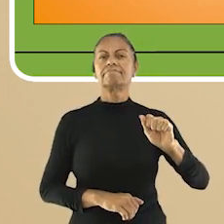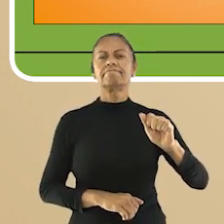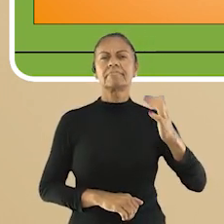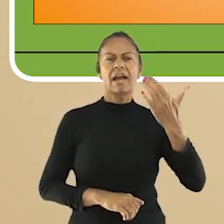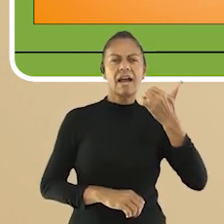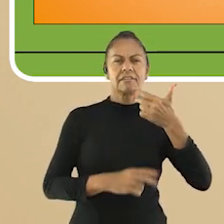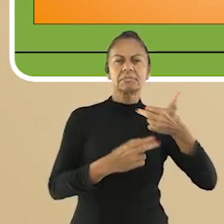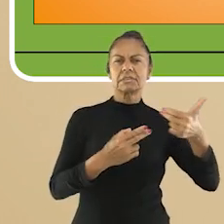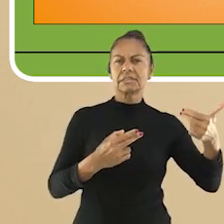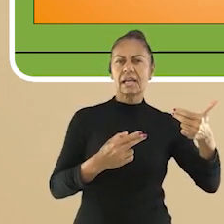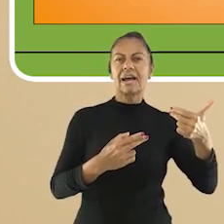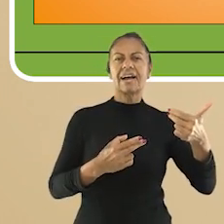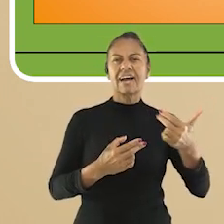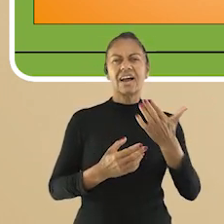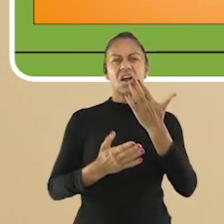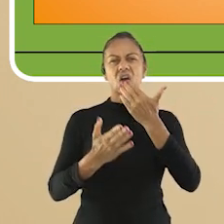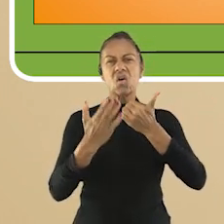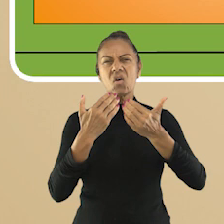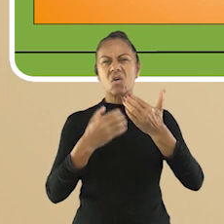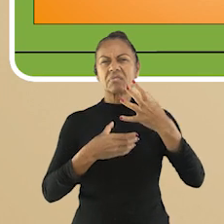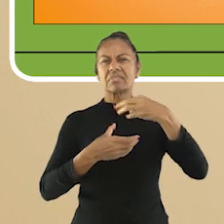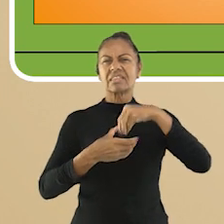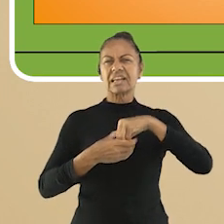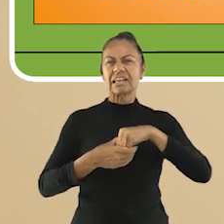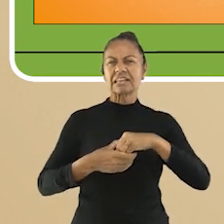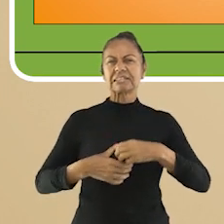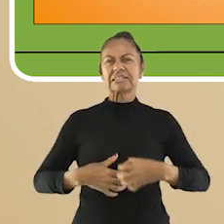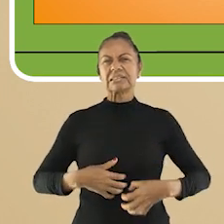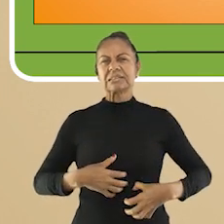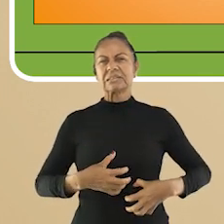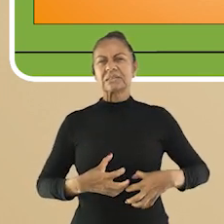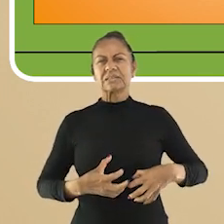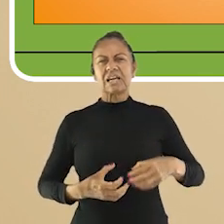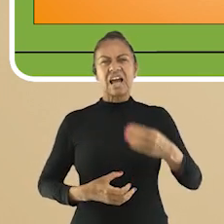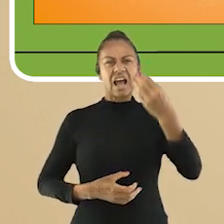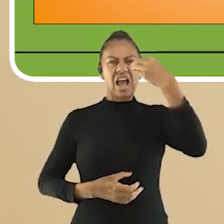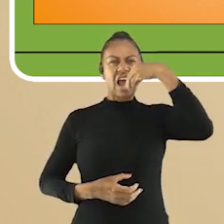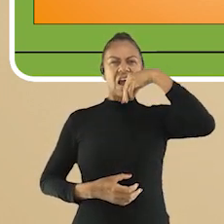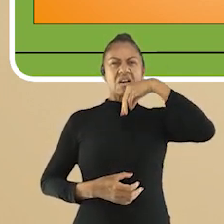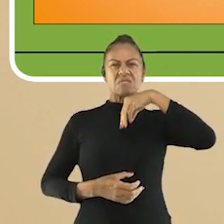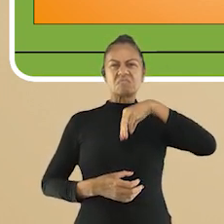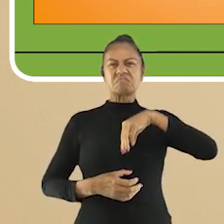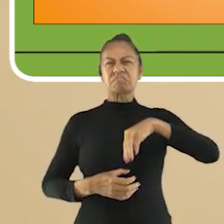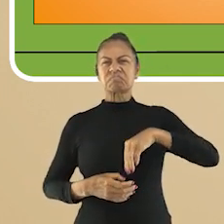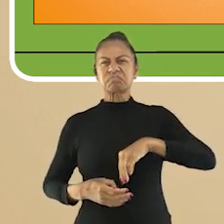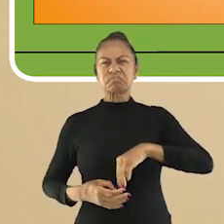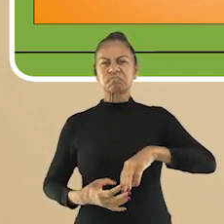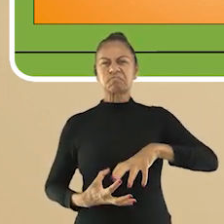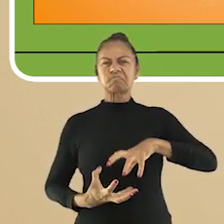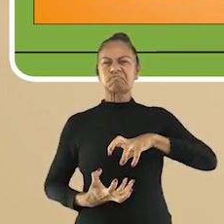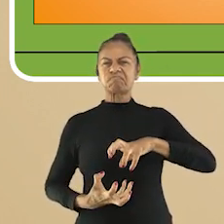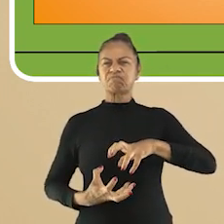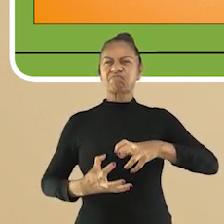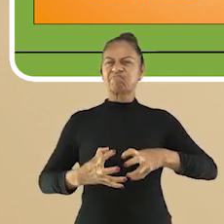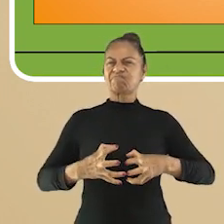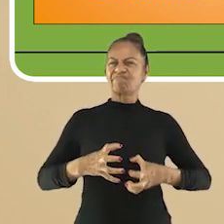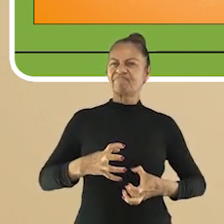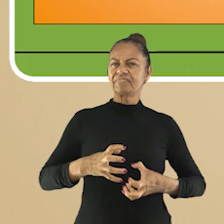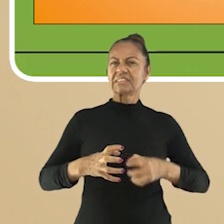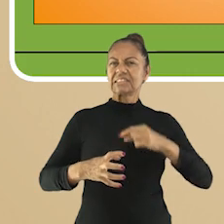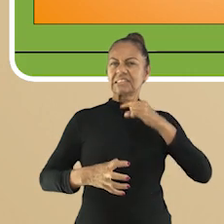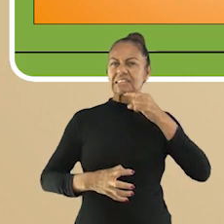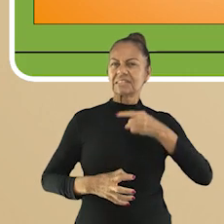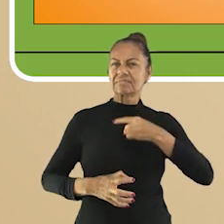digerir. Em especial, o organismo tem a incapacidade ou dificuldade em absorver os nutrientes desses alimentos. Isso causa